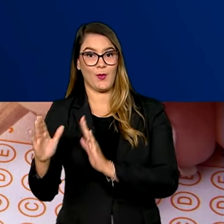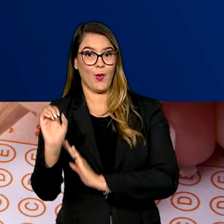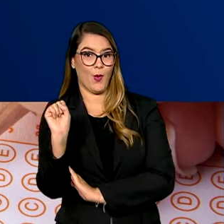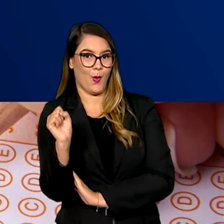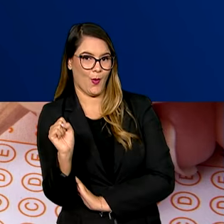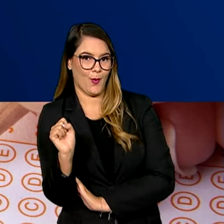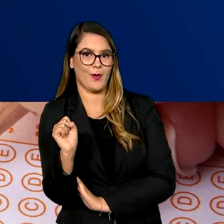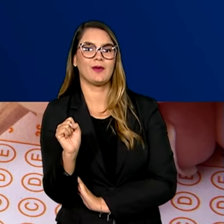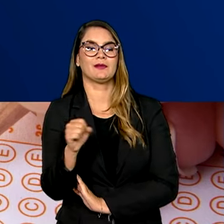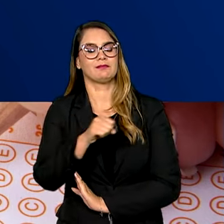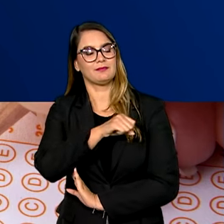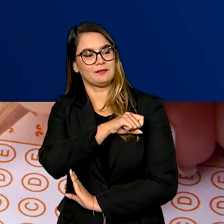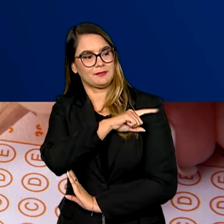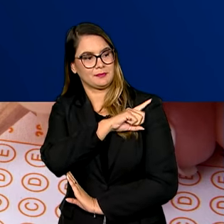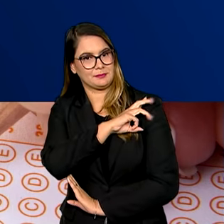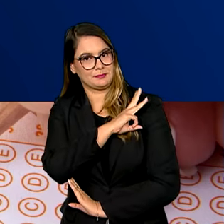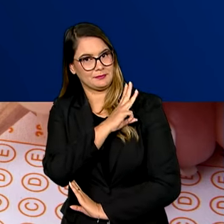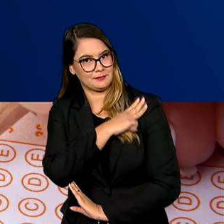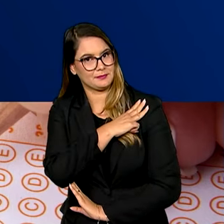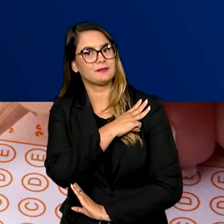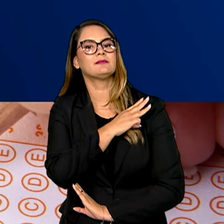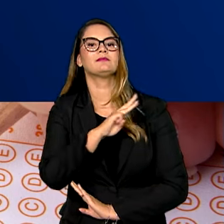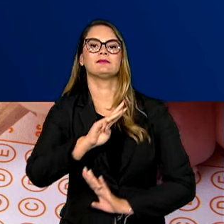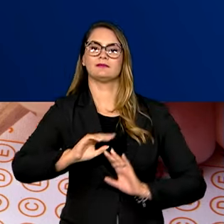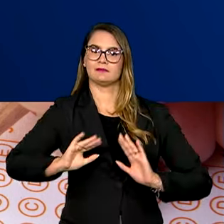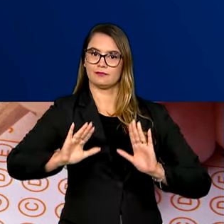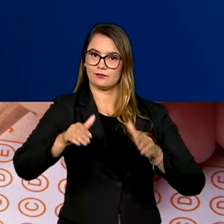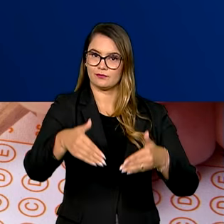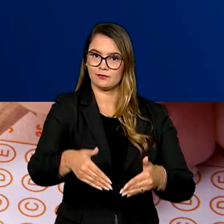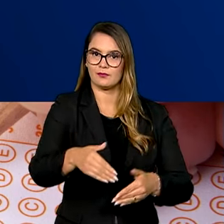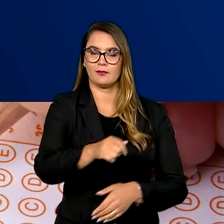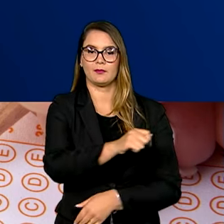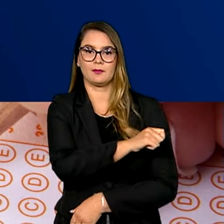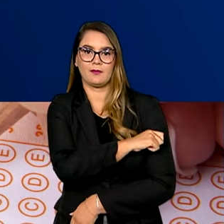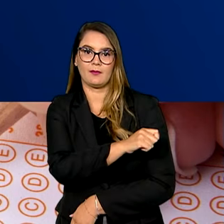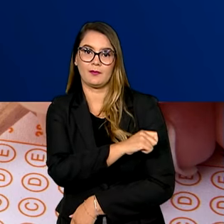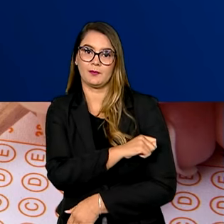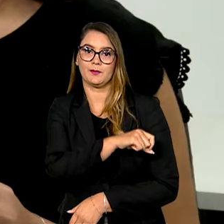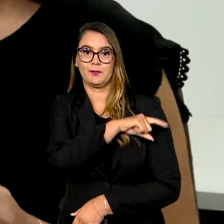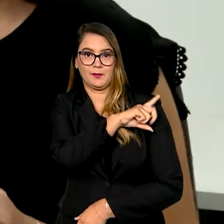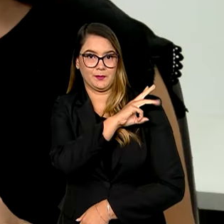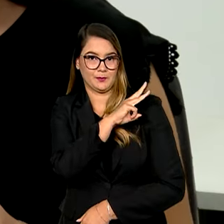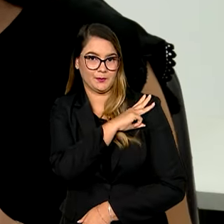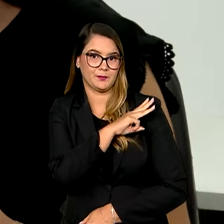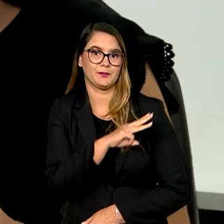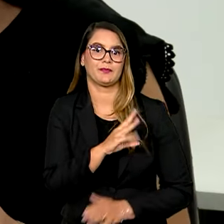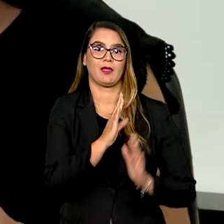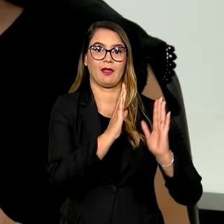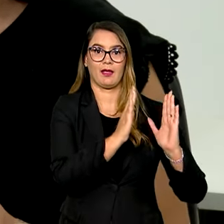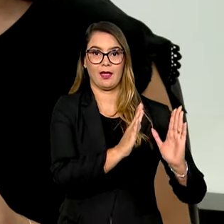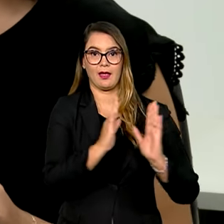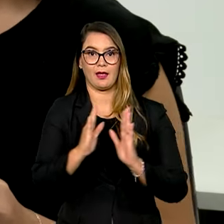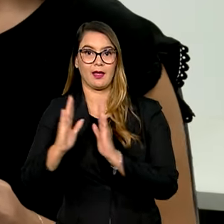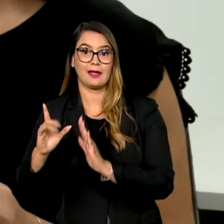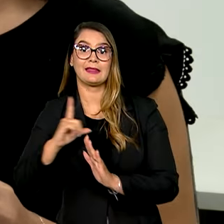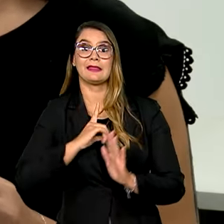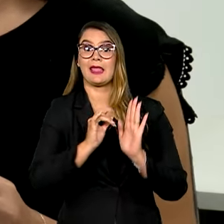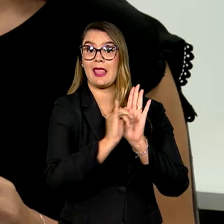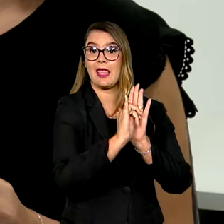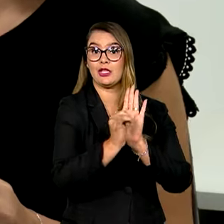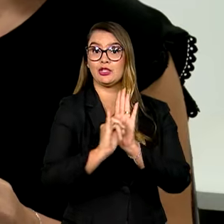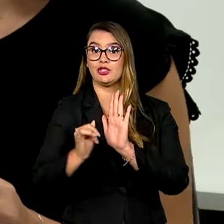8, nível intermediário, dedicado aos candidatos de nível médio. Para cada bloco, há um medital